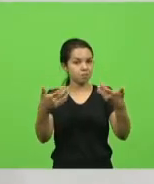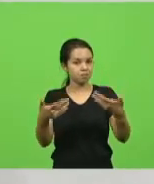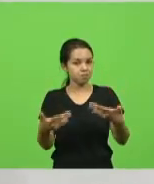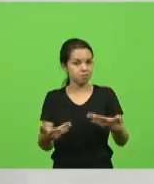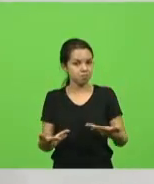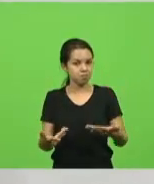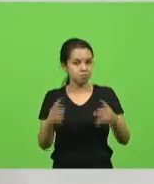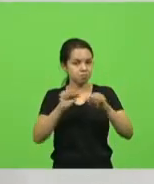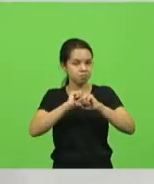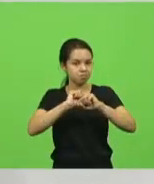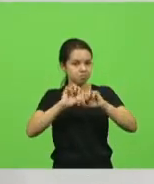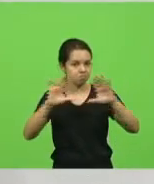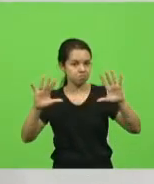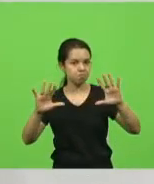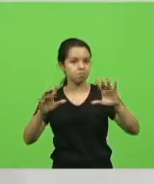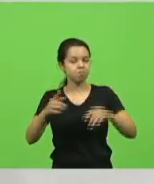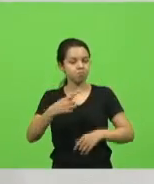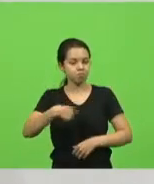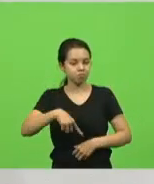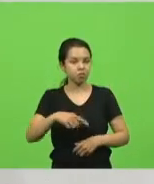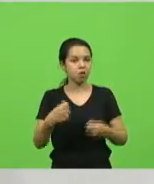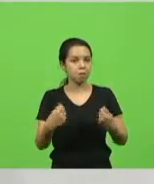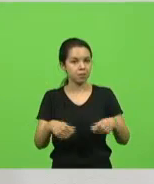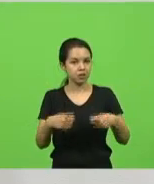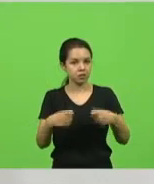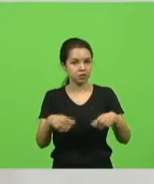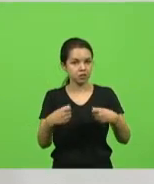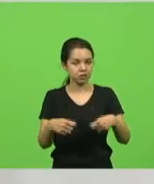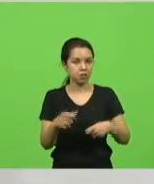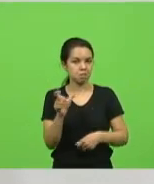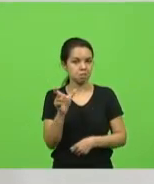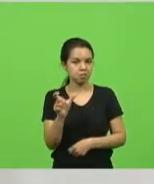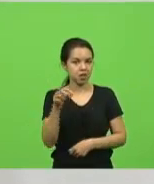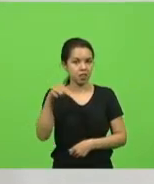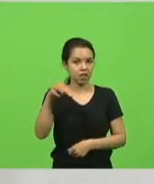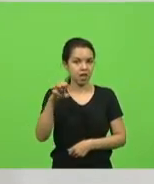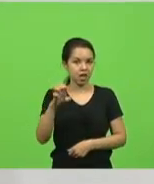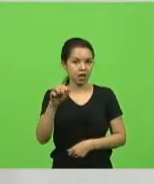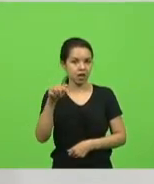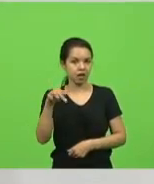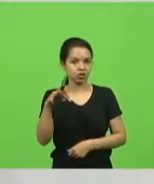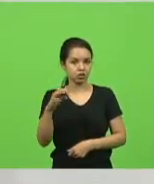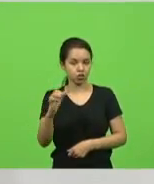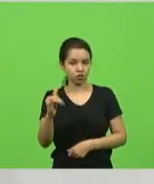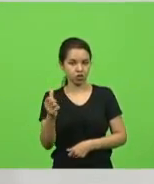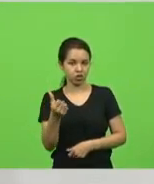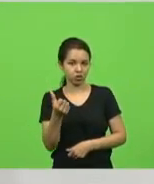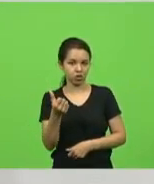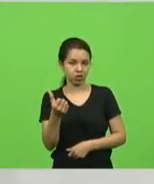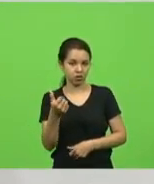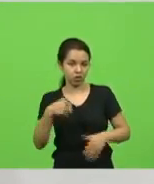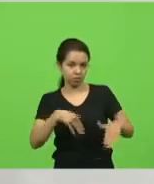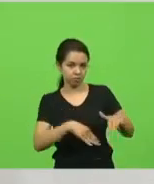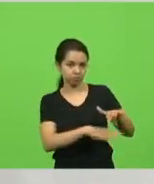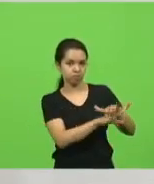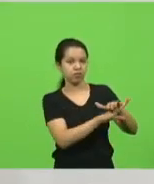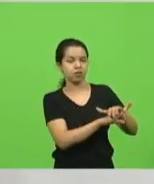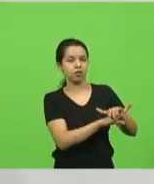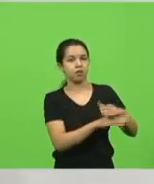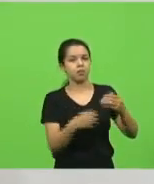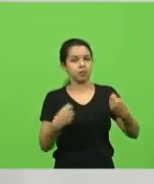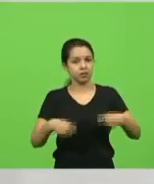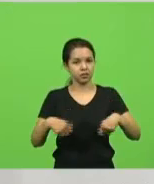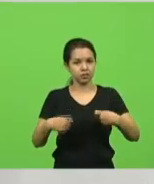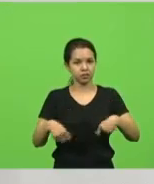que nós devemos enterrar esse termo negacionista. Eu não me considero um negacionista, eu me considero uma